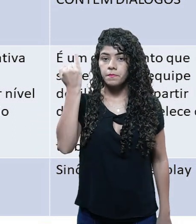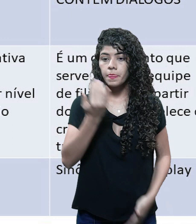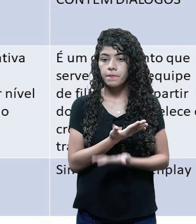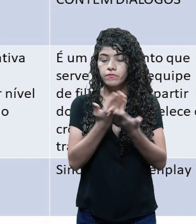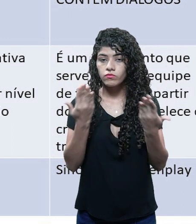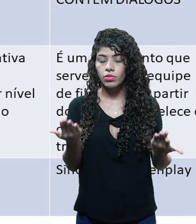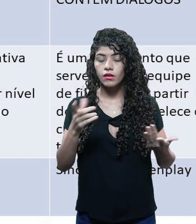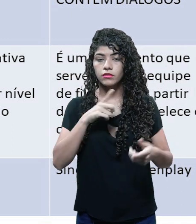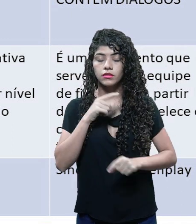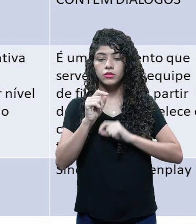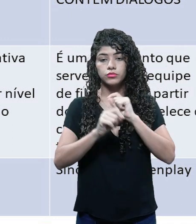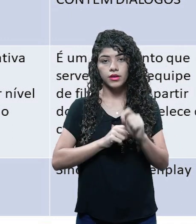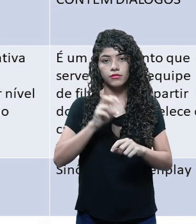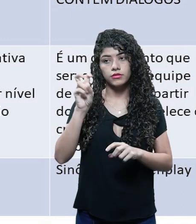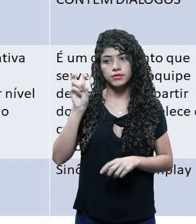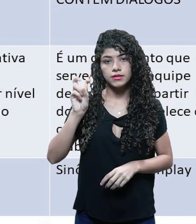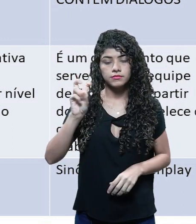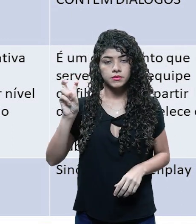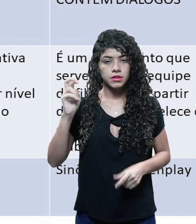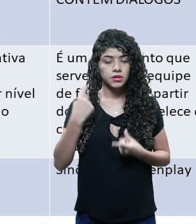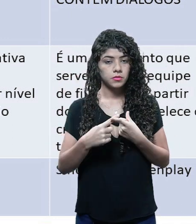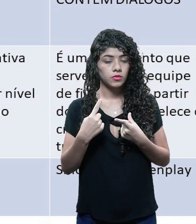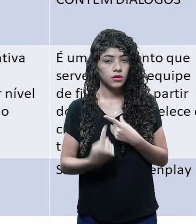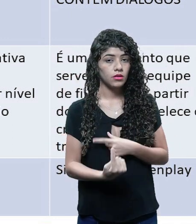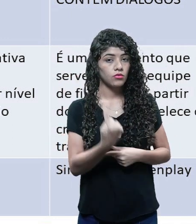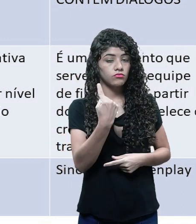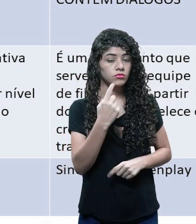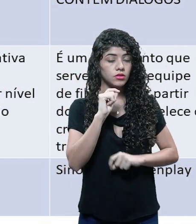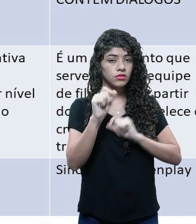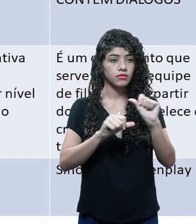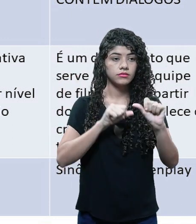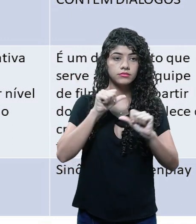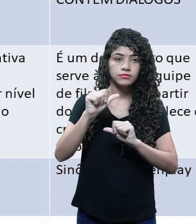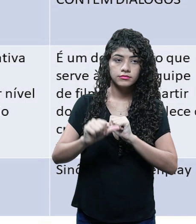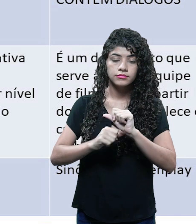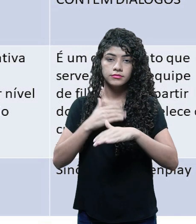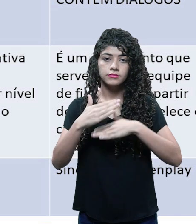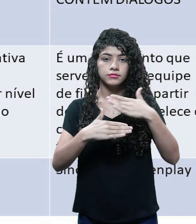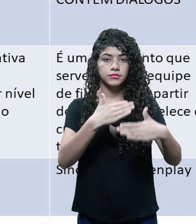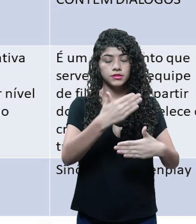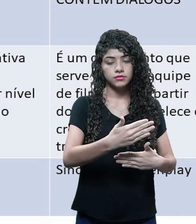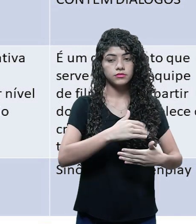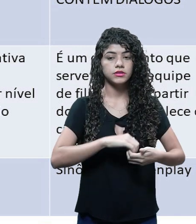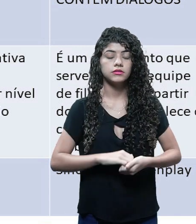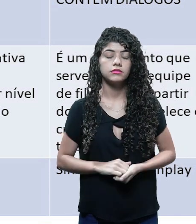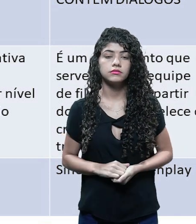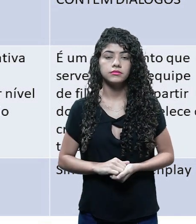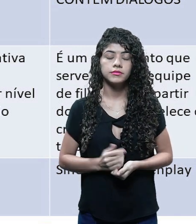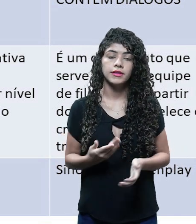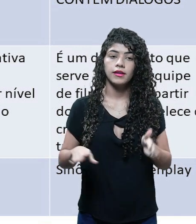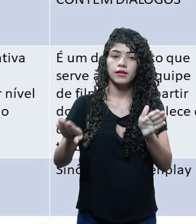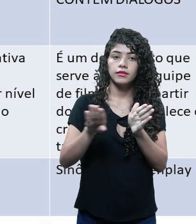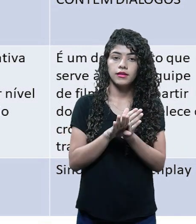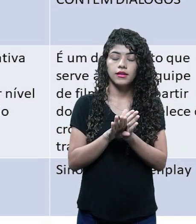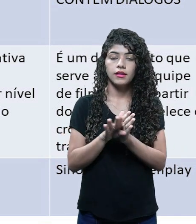que você trabalhe com essas cinco etapas, porque uma etapa vai desdobrando e vai desenvolvendo a seguinte,